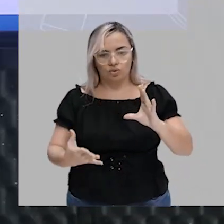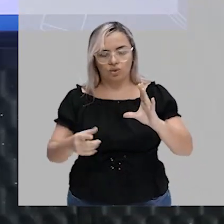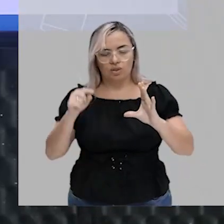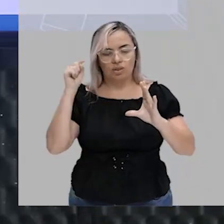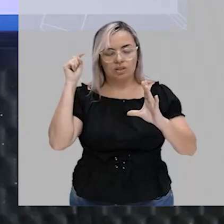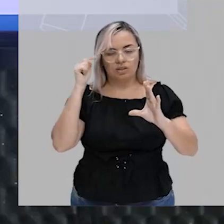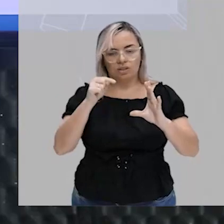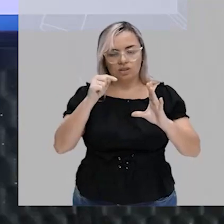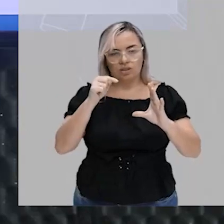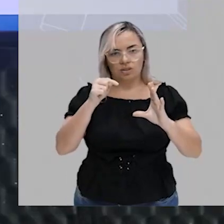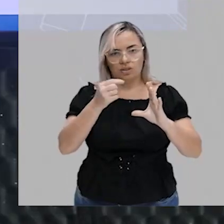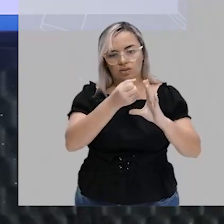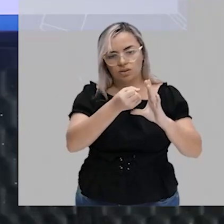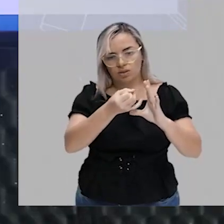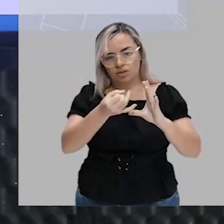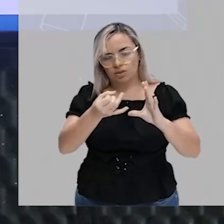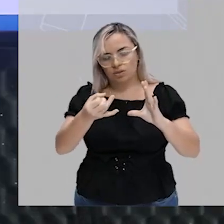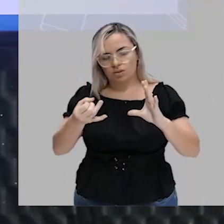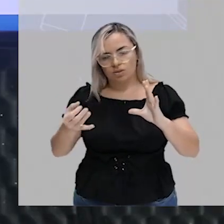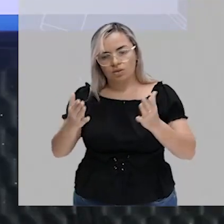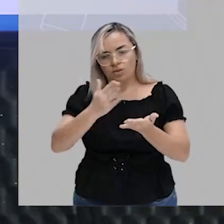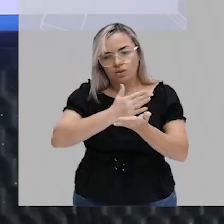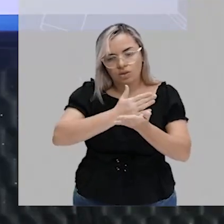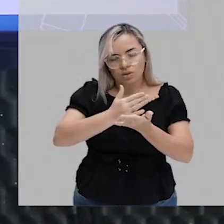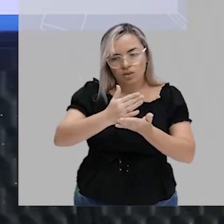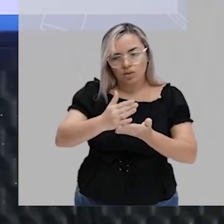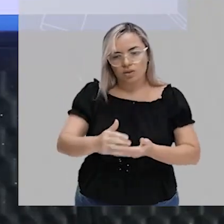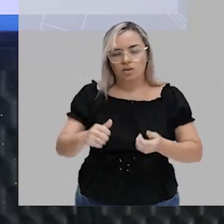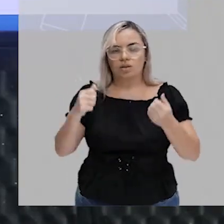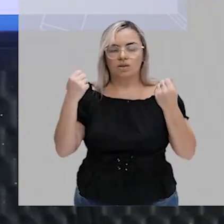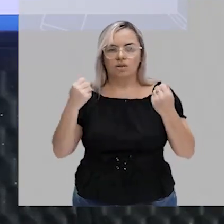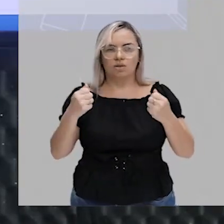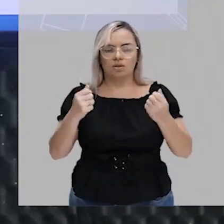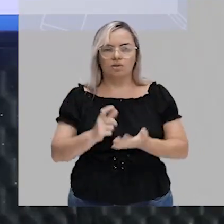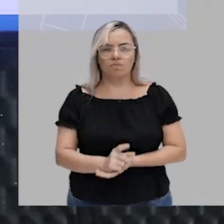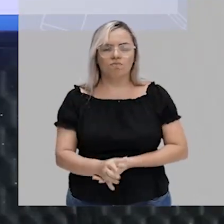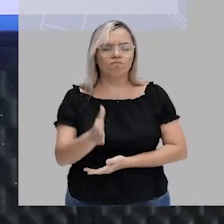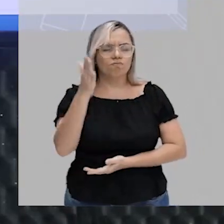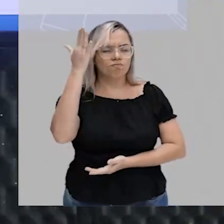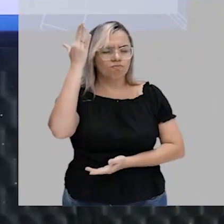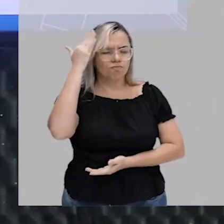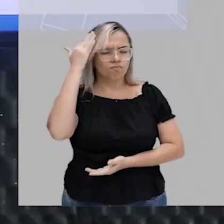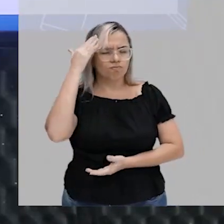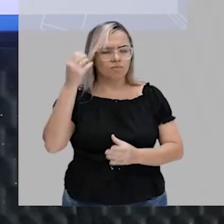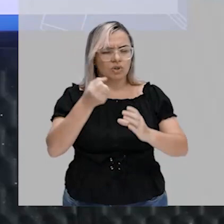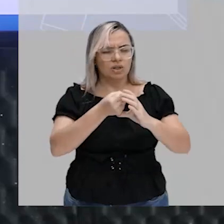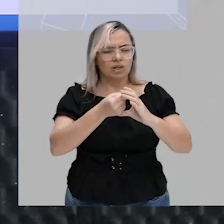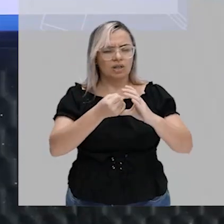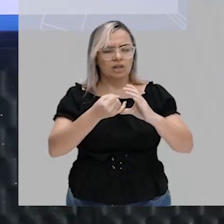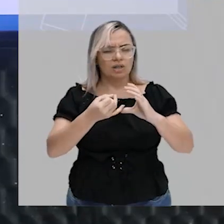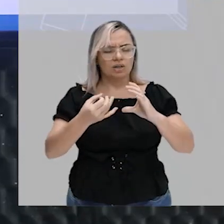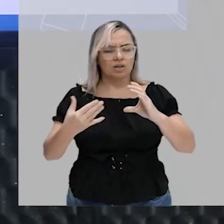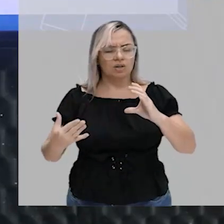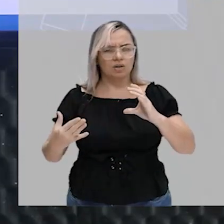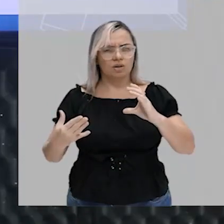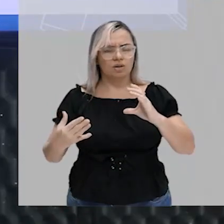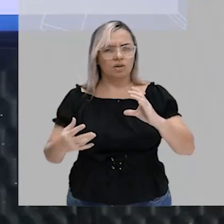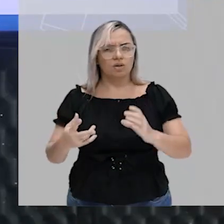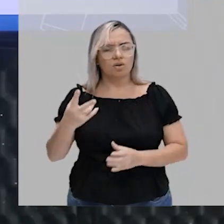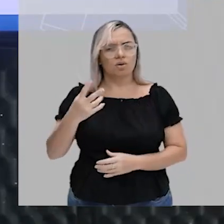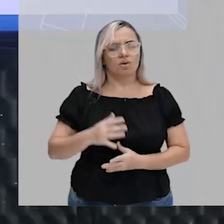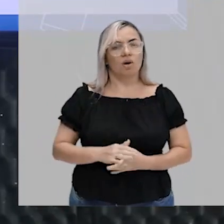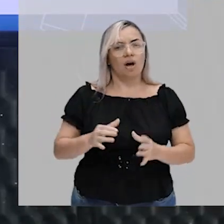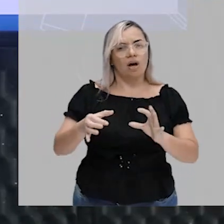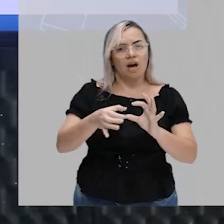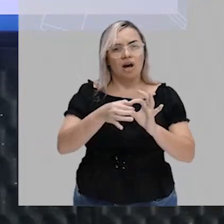partir desses elementos, eu preciso enxergar uma característica, né, comum a